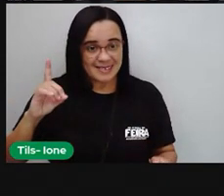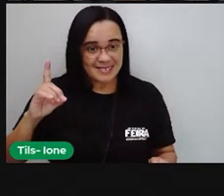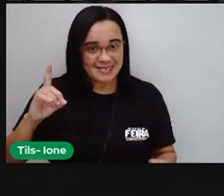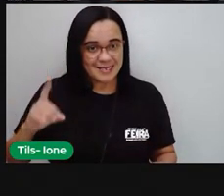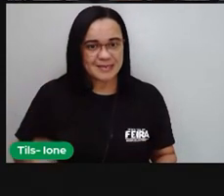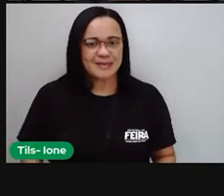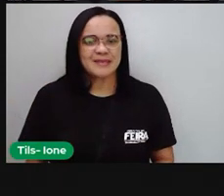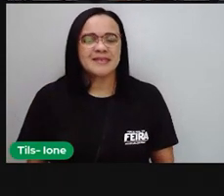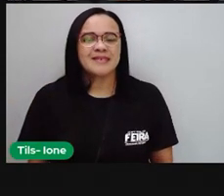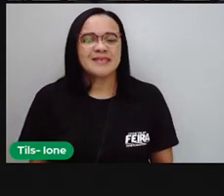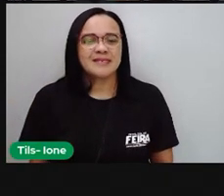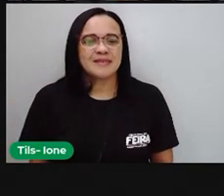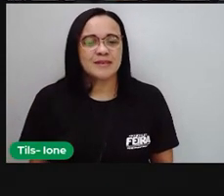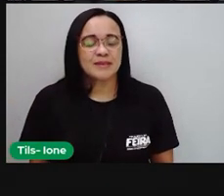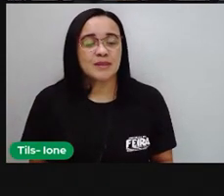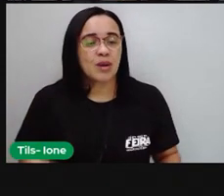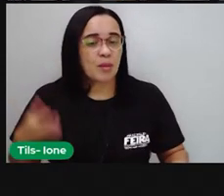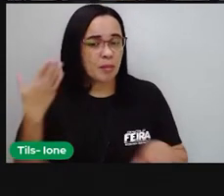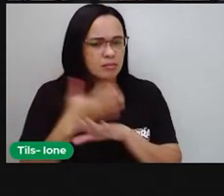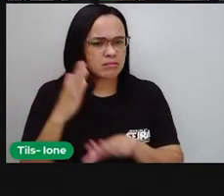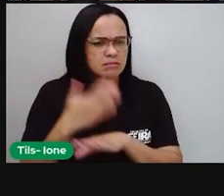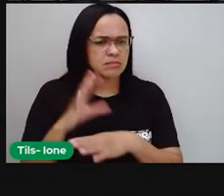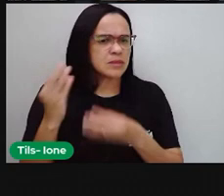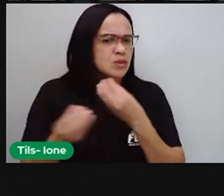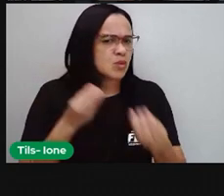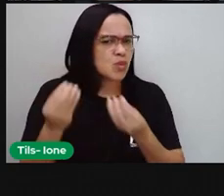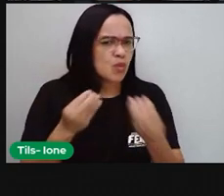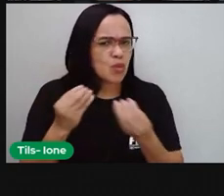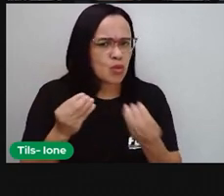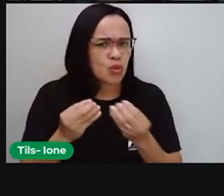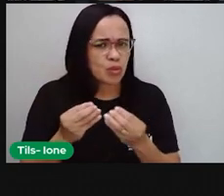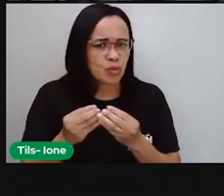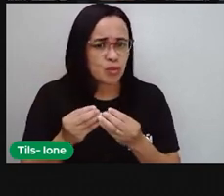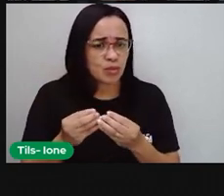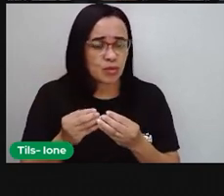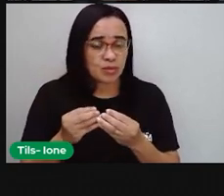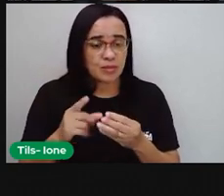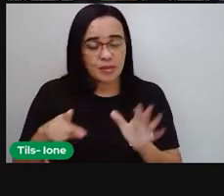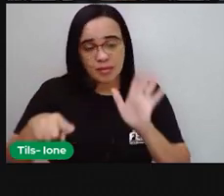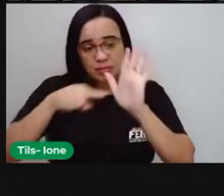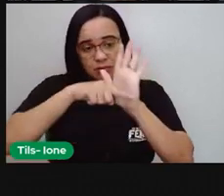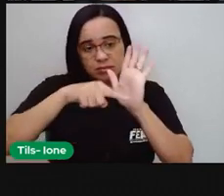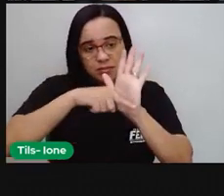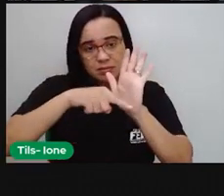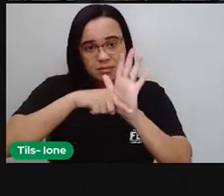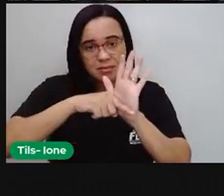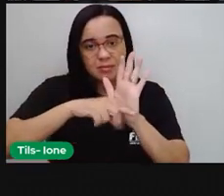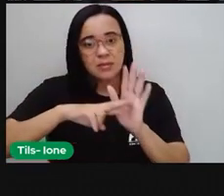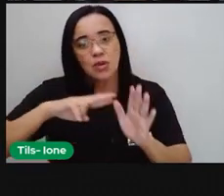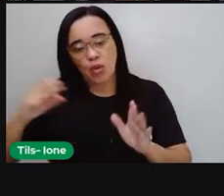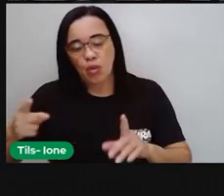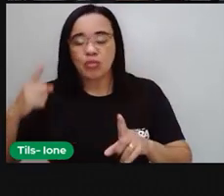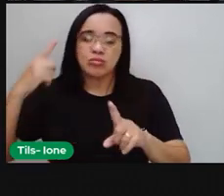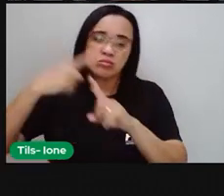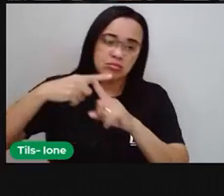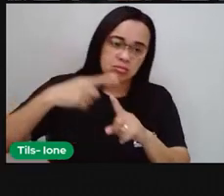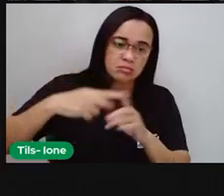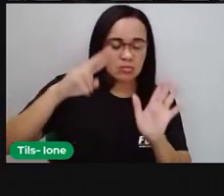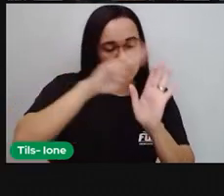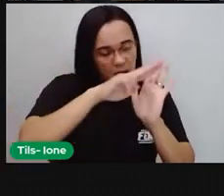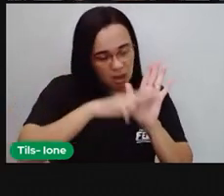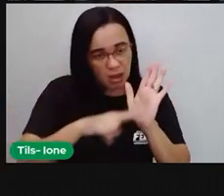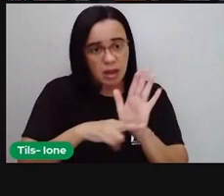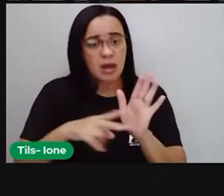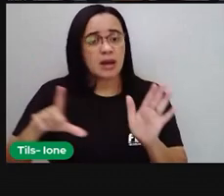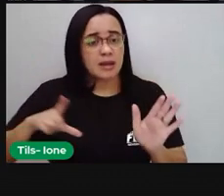Na prática, a adição e a subtração de números decimais são obtidas de acordo com algumas regras. Então, as